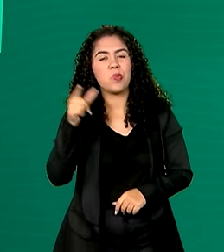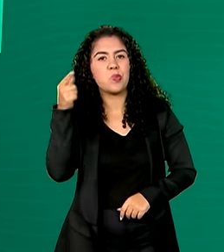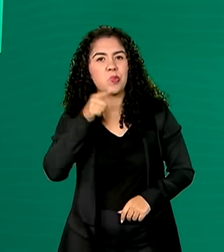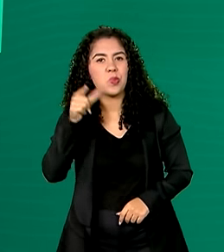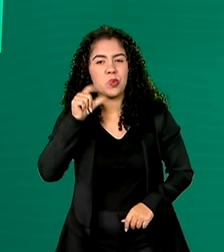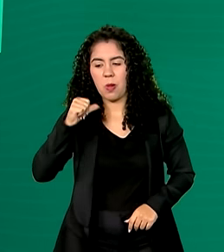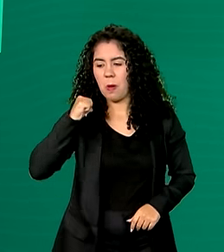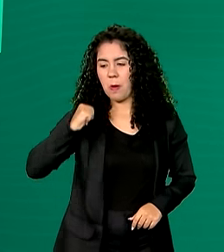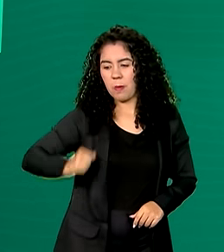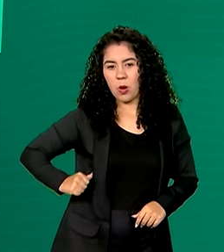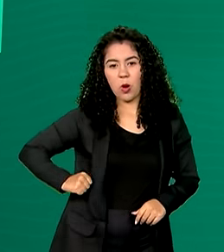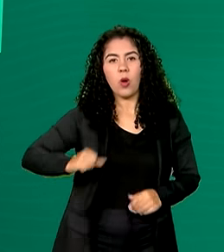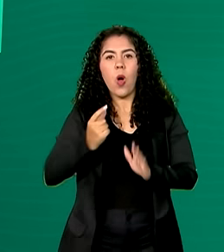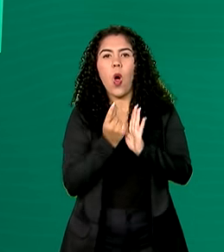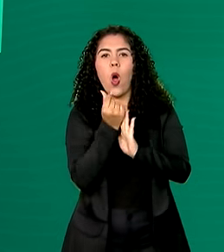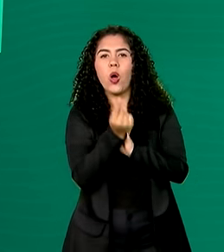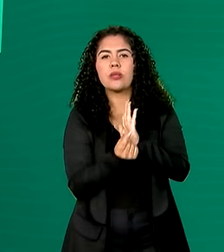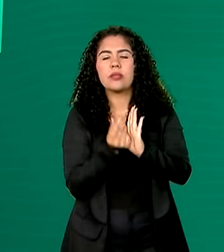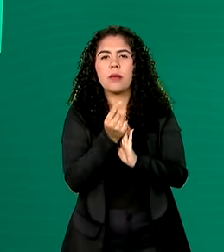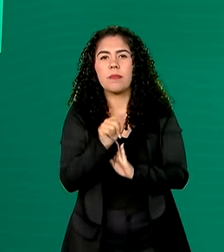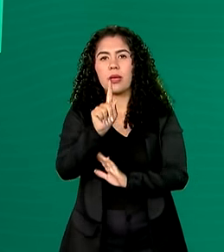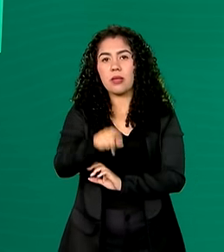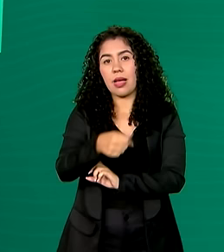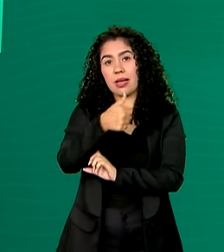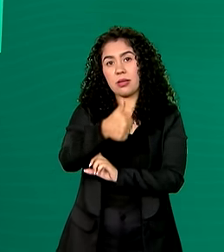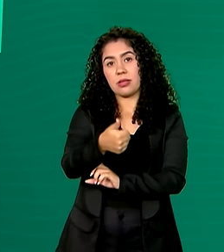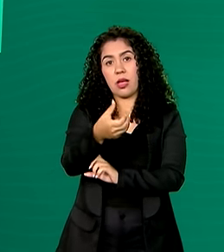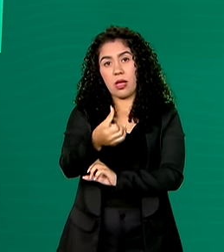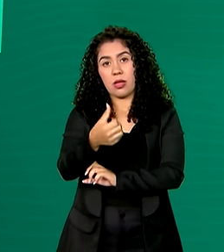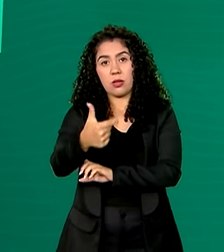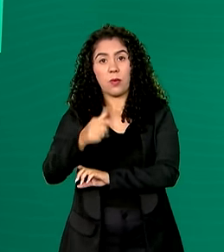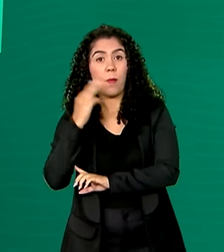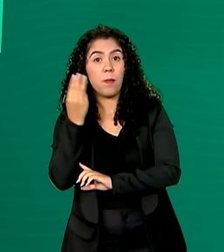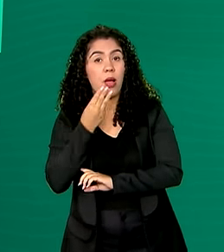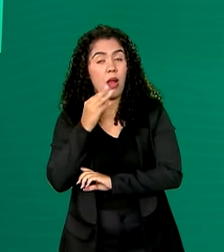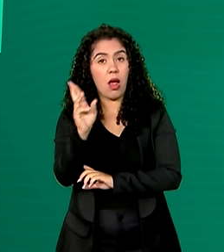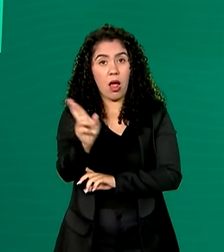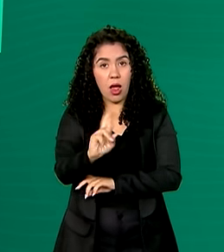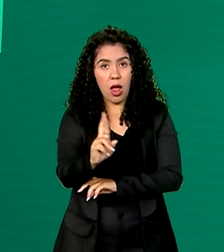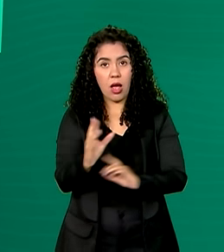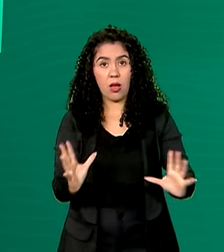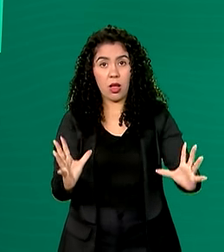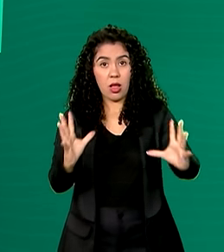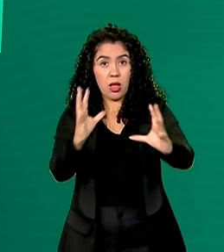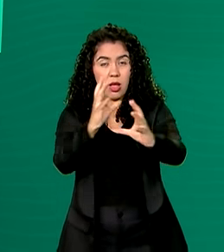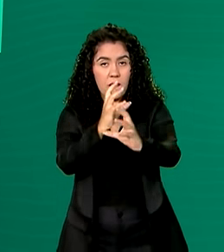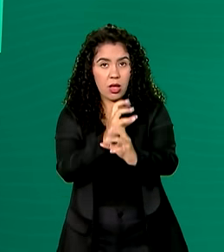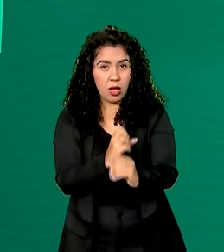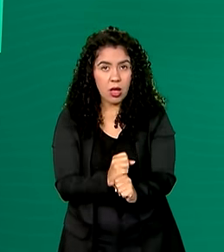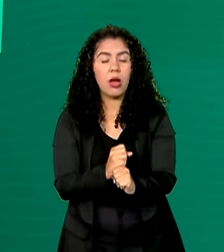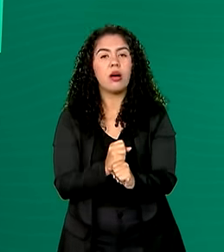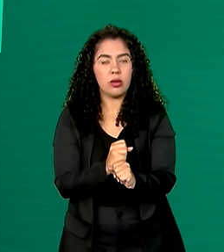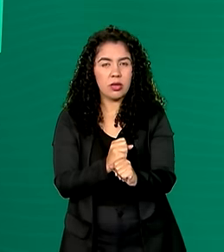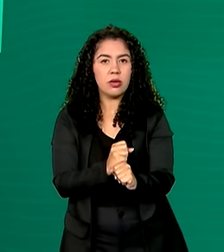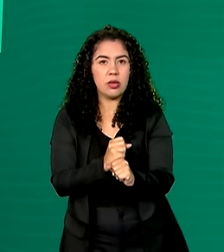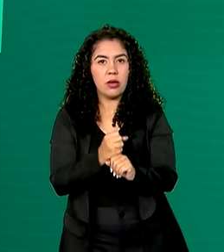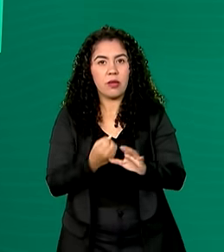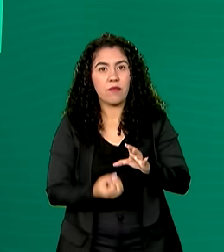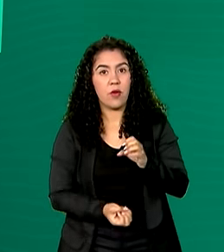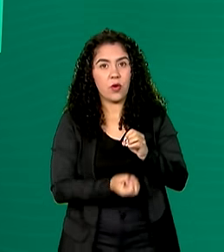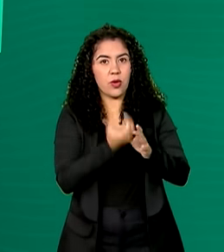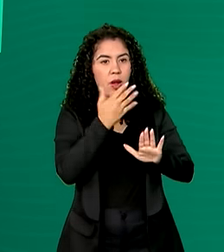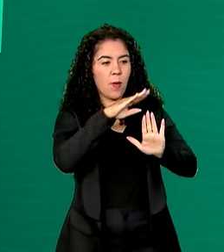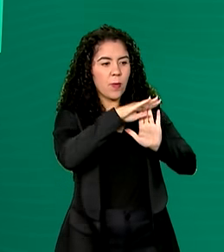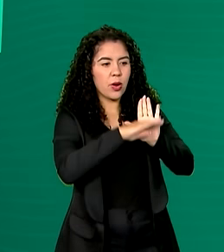O orçamento atual previsto é de 162 milhões de reais. Ao todo, desde que foi criado, o programa